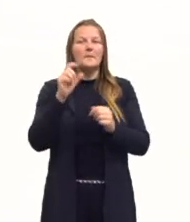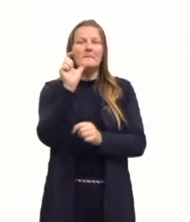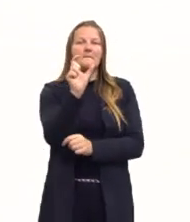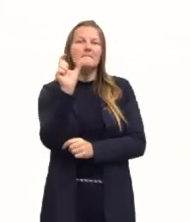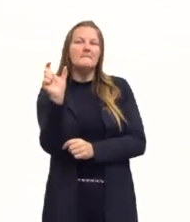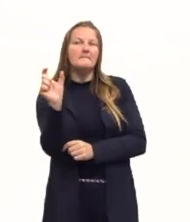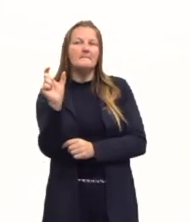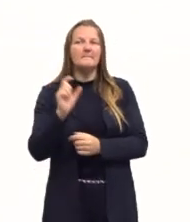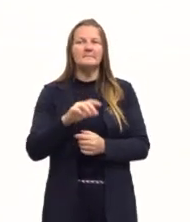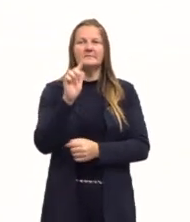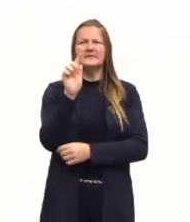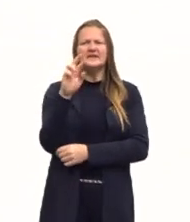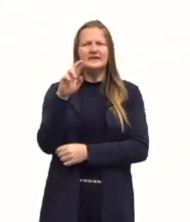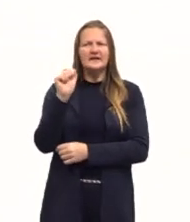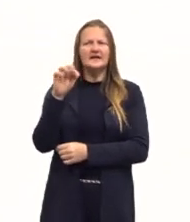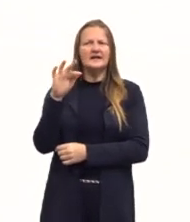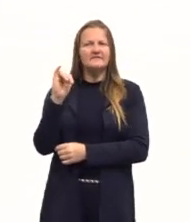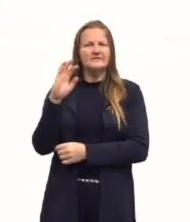termos.